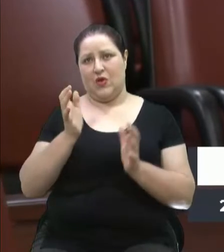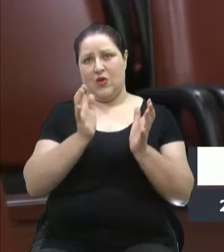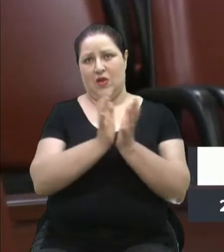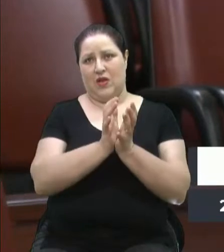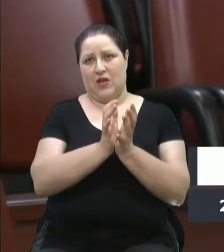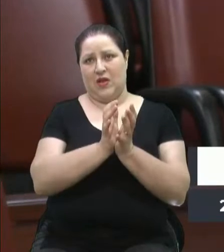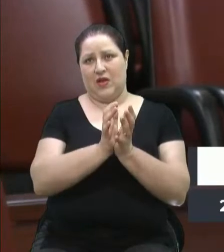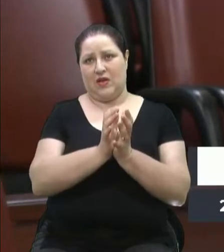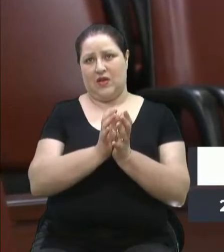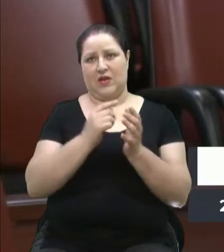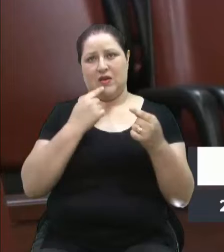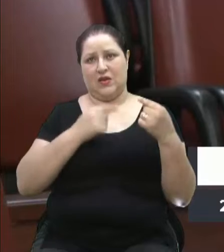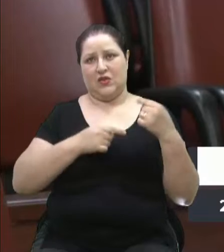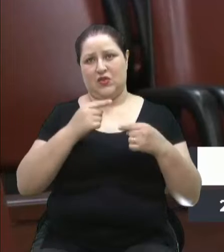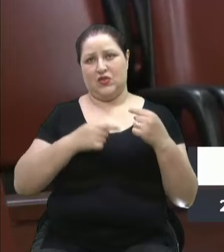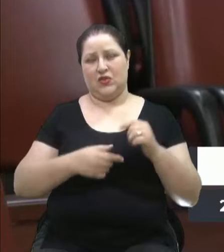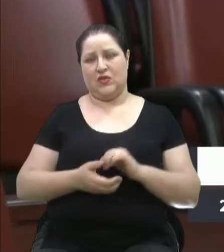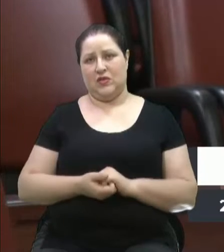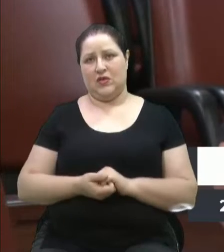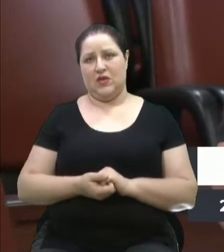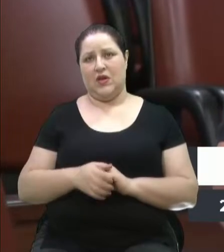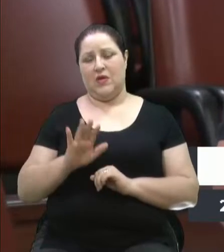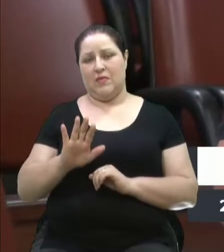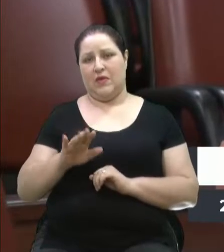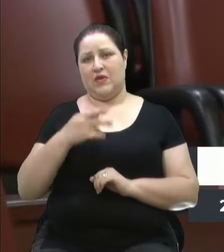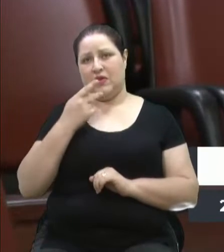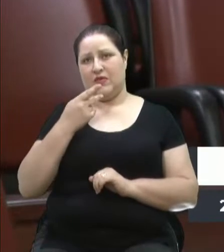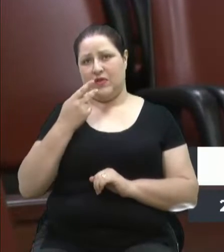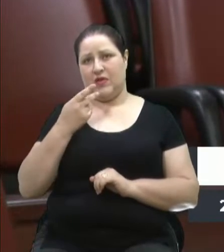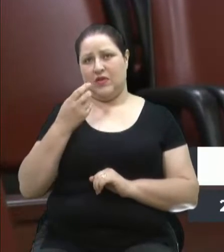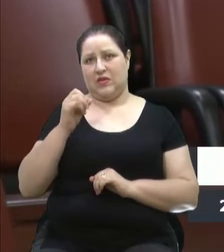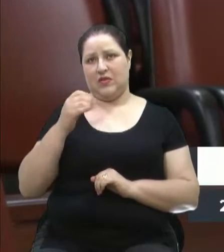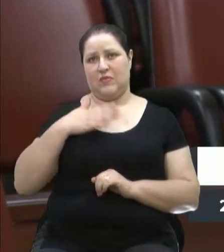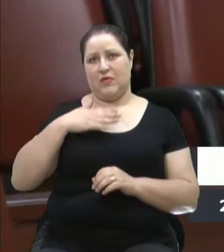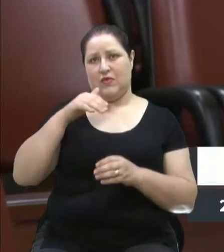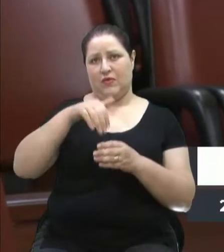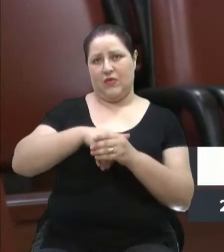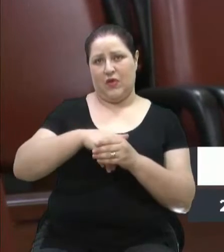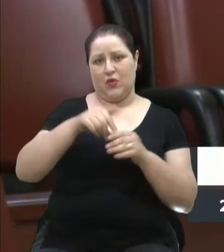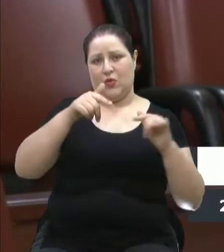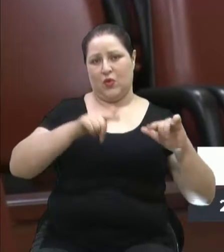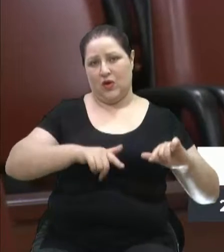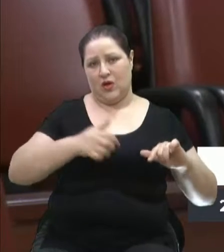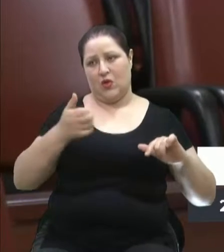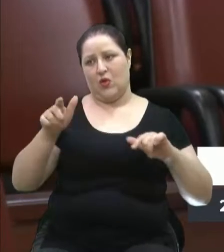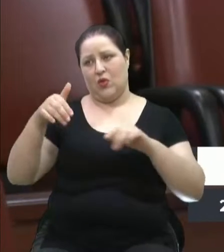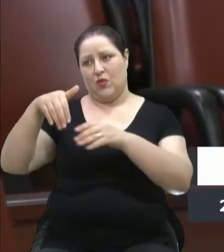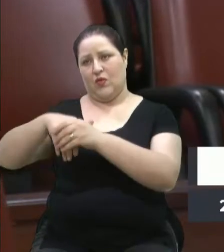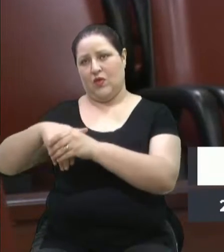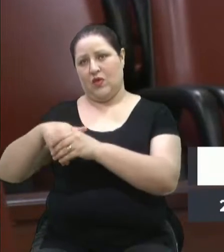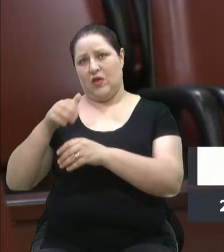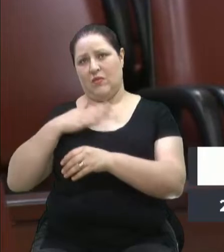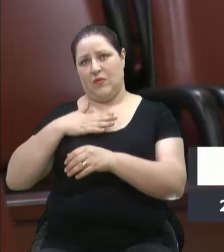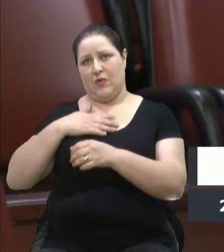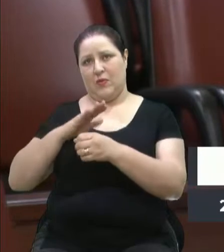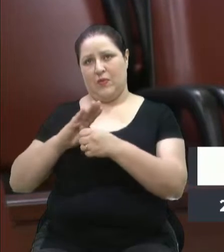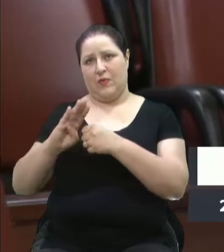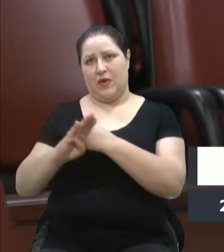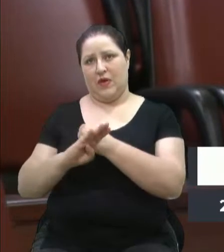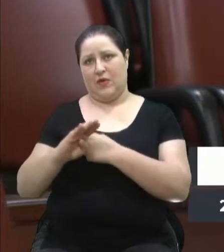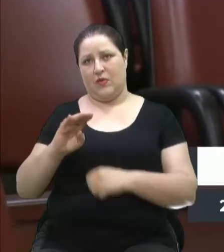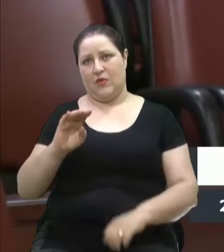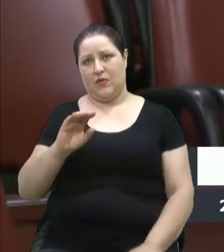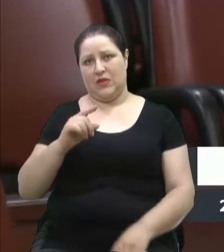serviu o chapéu, enfim, né? Mas eu quero dizer que independente se eu faço um voto num lugar, eu falo isso no outro. Eu, por exemplo, no Cidade Nova, eu fiz